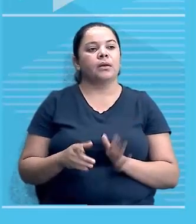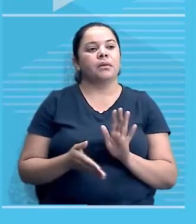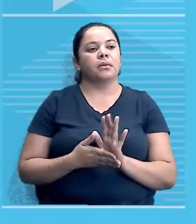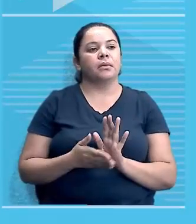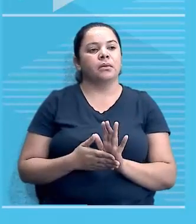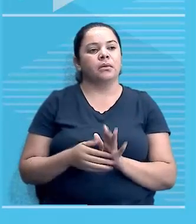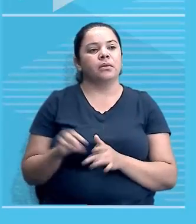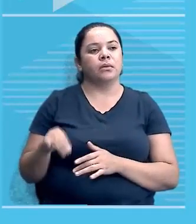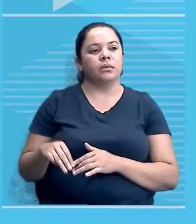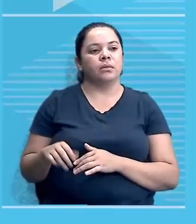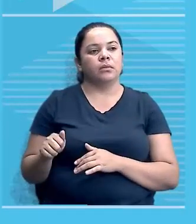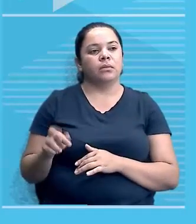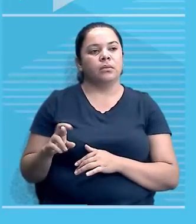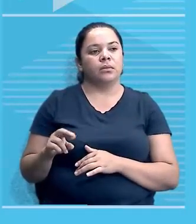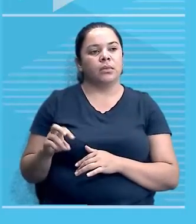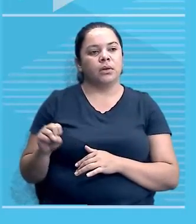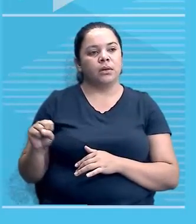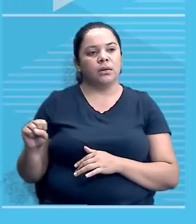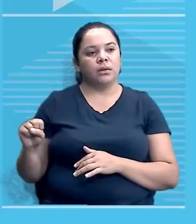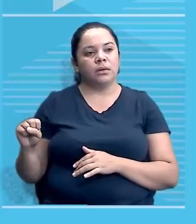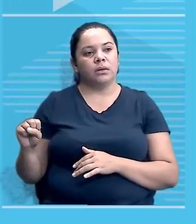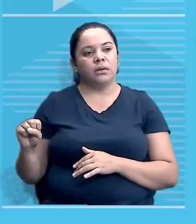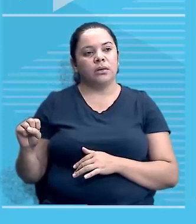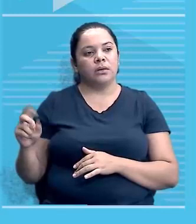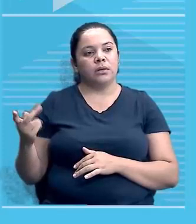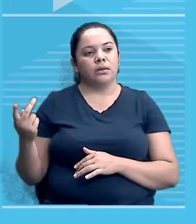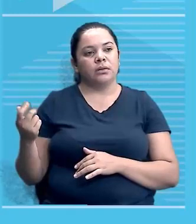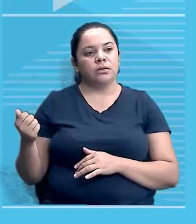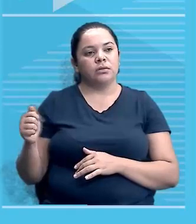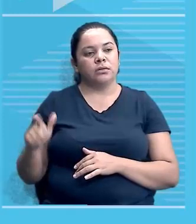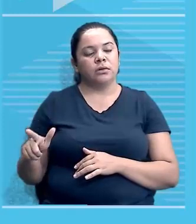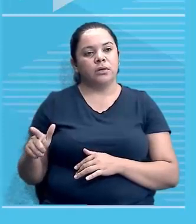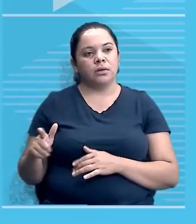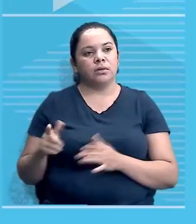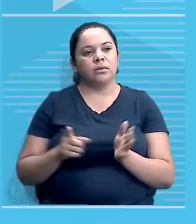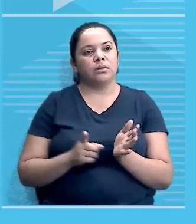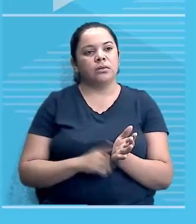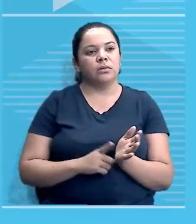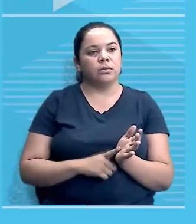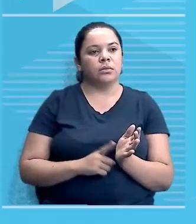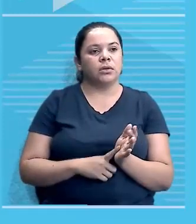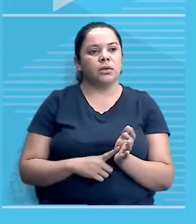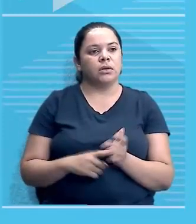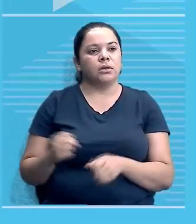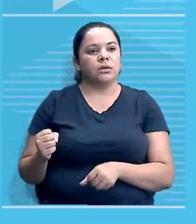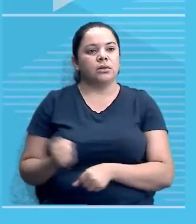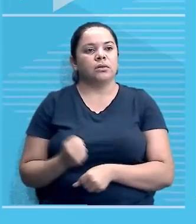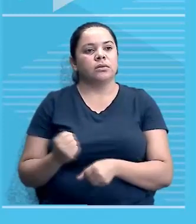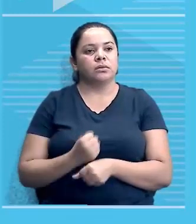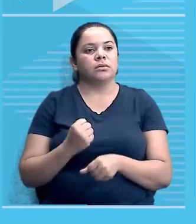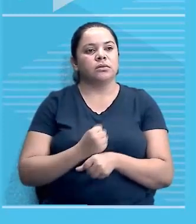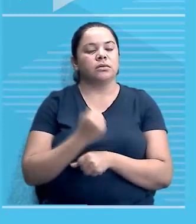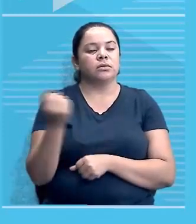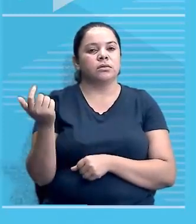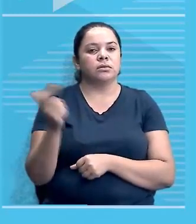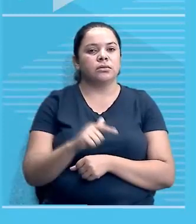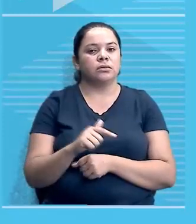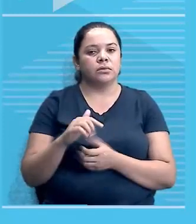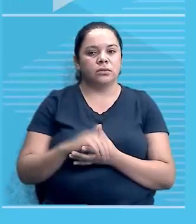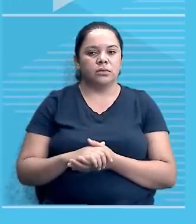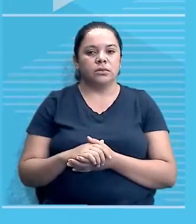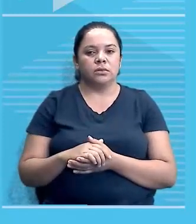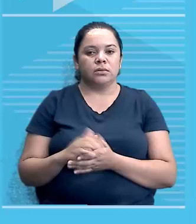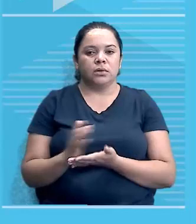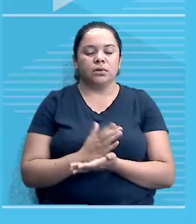reconstrução de alguns países europeus bancado pelos Estados Unidos logo após a Segunda Guerra Mundial. Mas quem foi beneficiado do Plano Marshall?